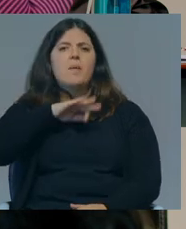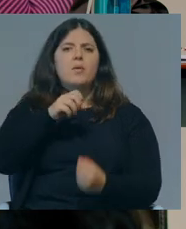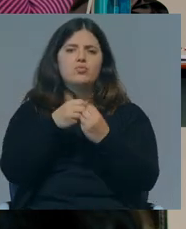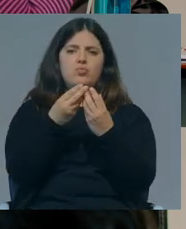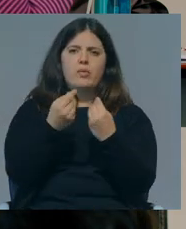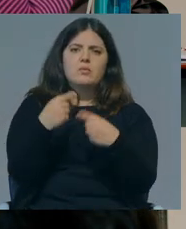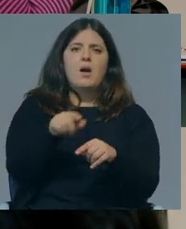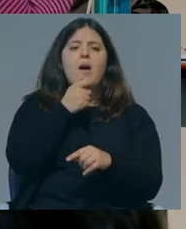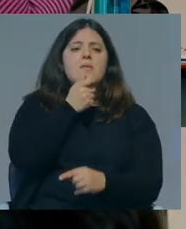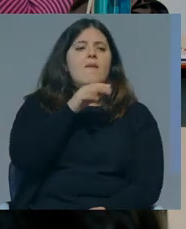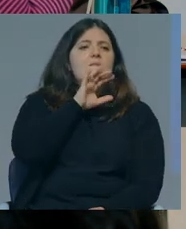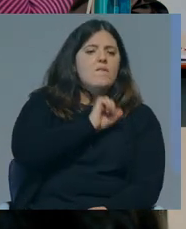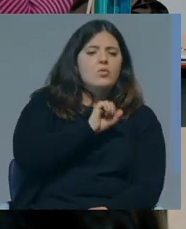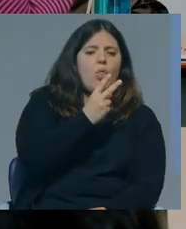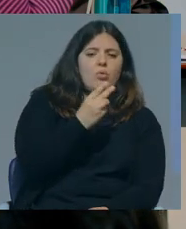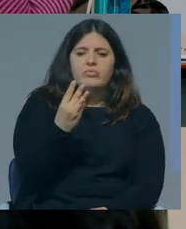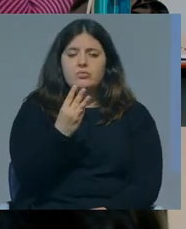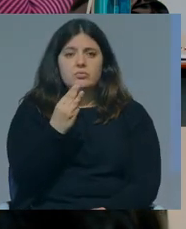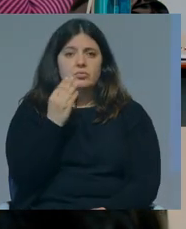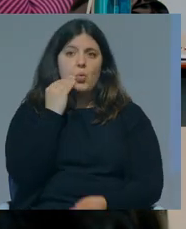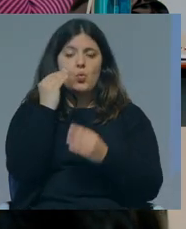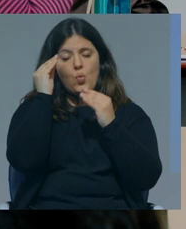têm, se tiverem dois filhos ou três no ensino superior,